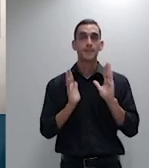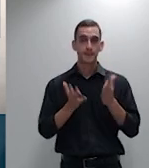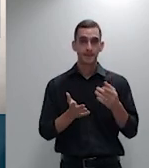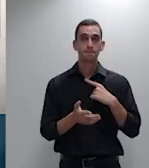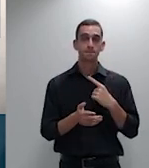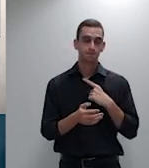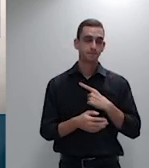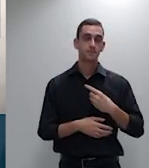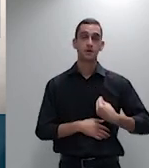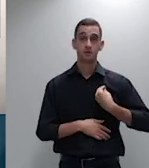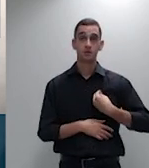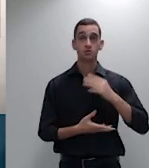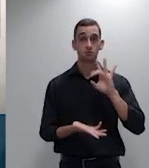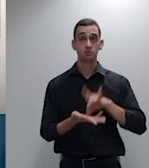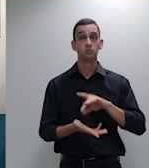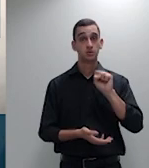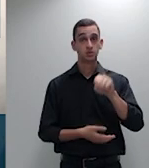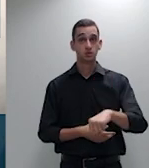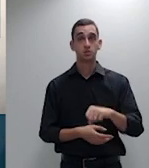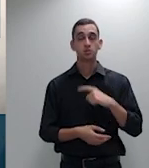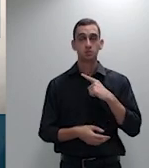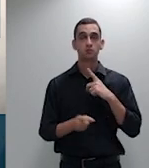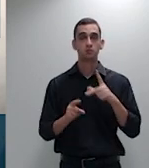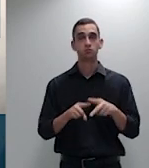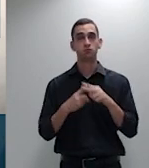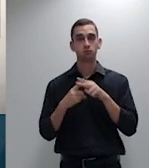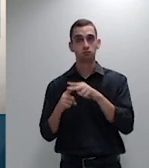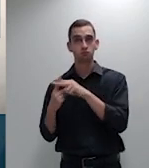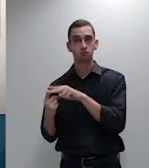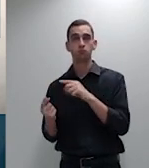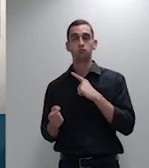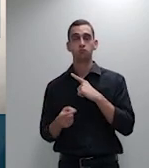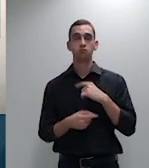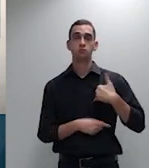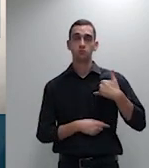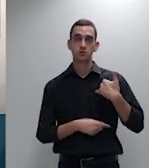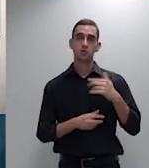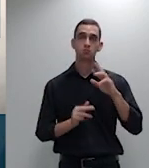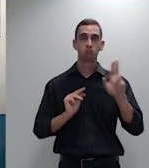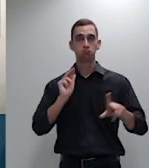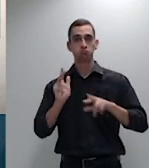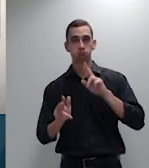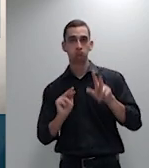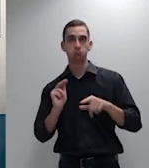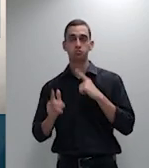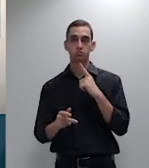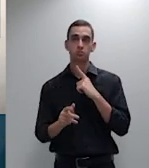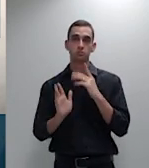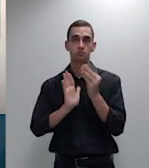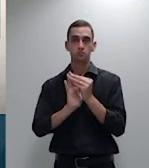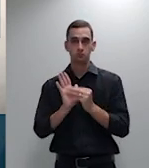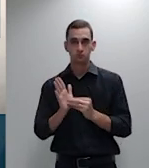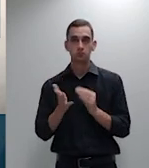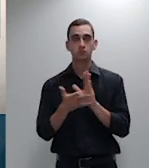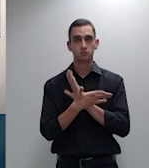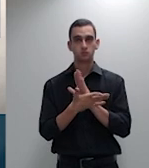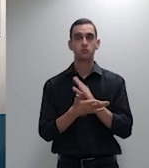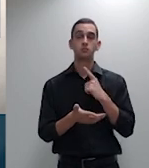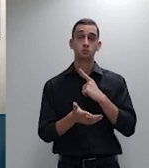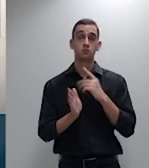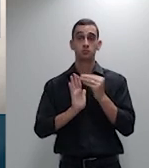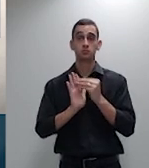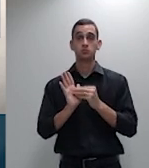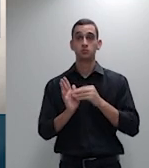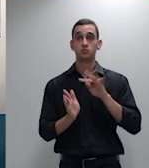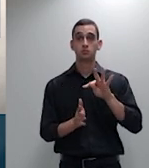reajustes por faixa etária essa situação também vai ter que ser abarcada na fixação da tese que vai resultar do